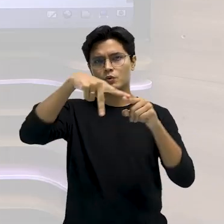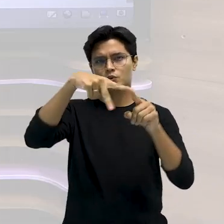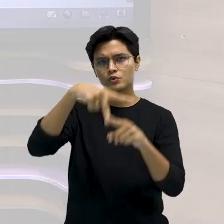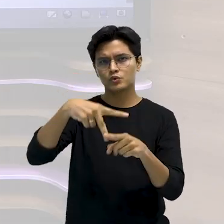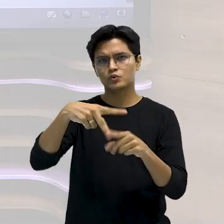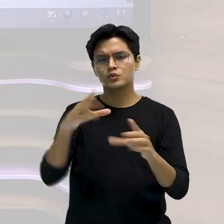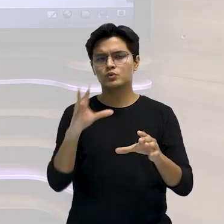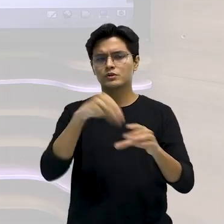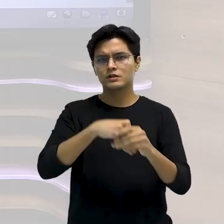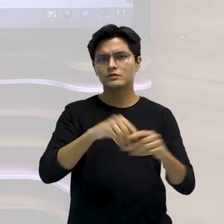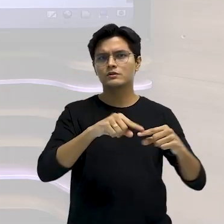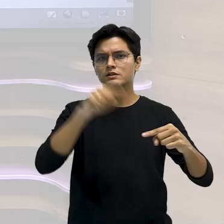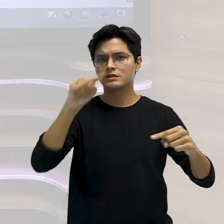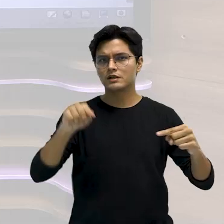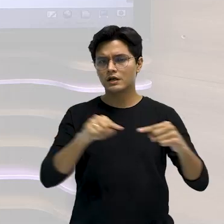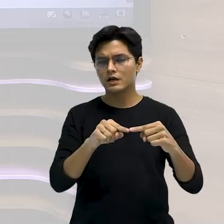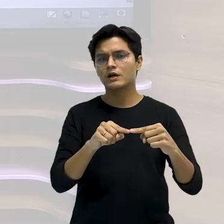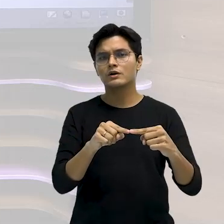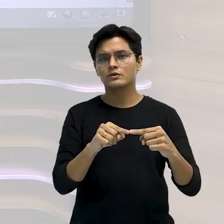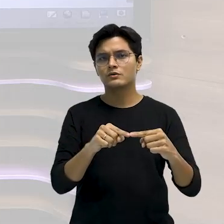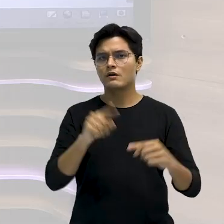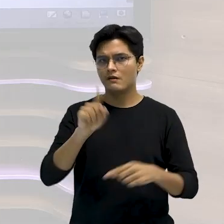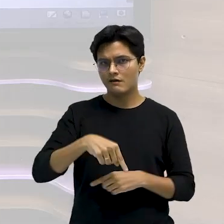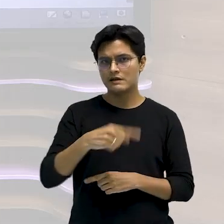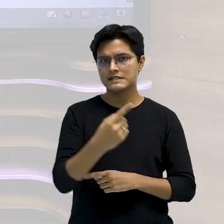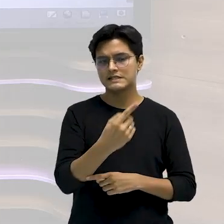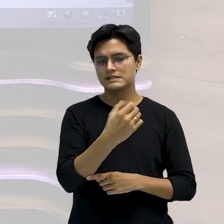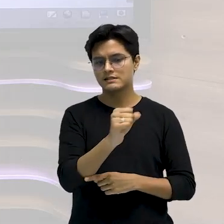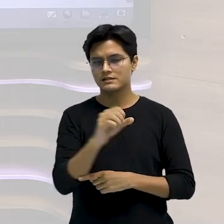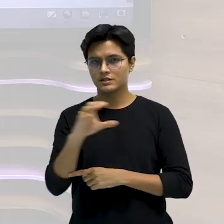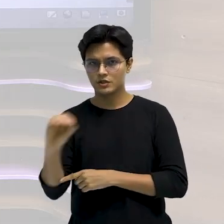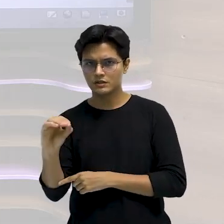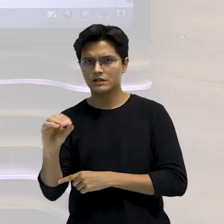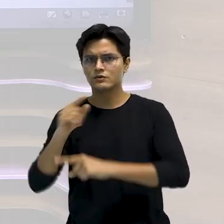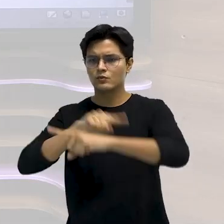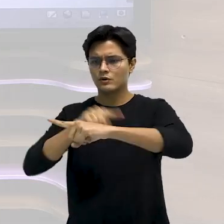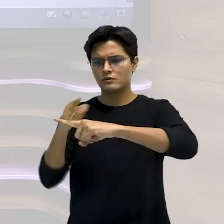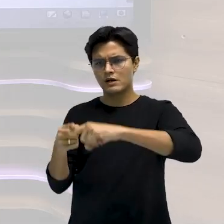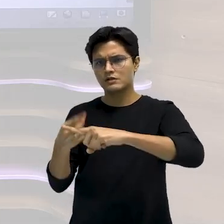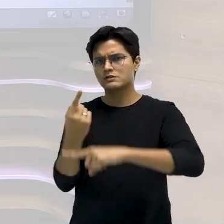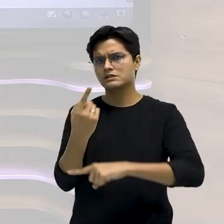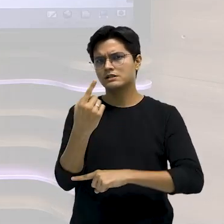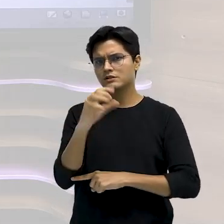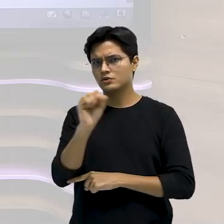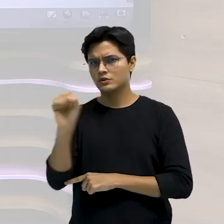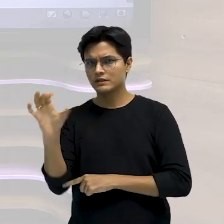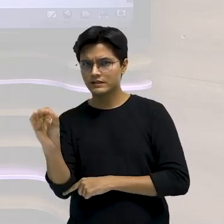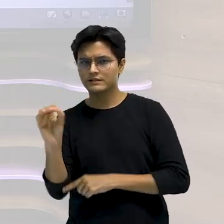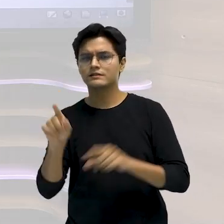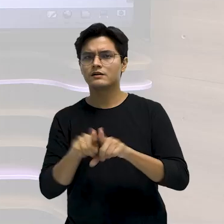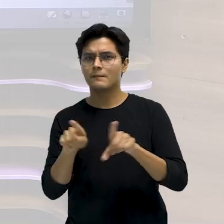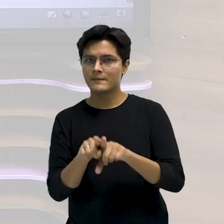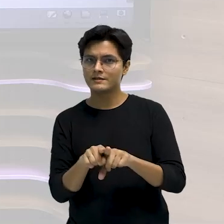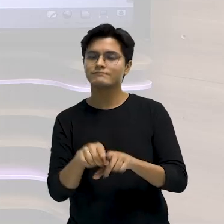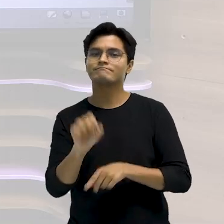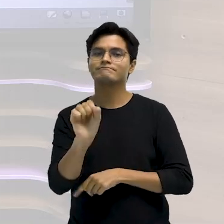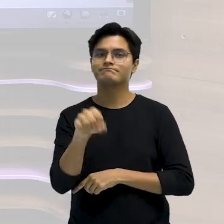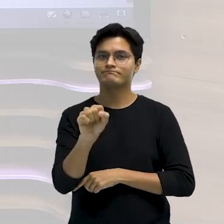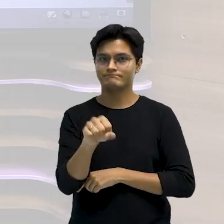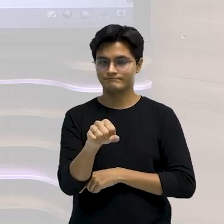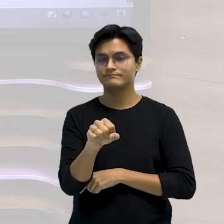triângulo vale 180 graus, e o ângulo raso também vale 180 graus? Sim, exatamente.